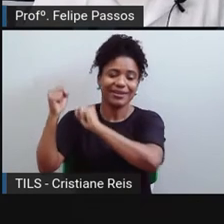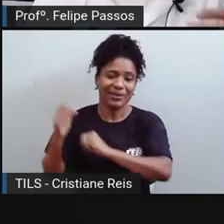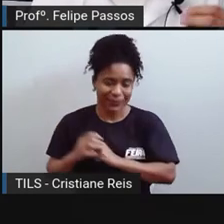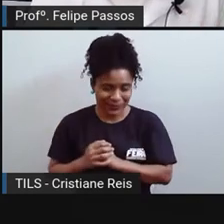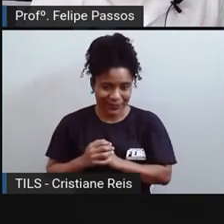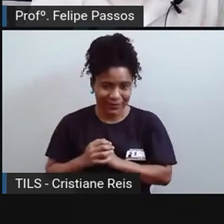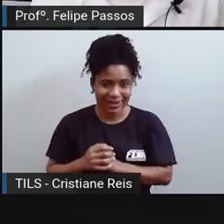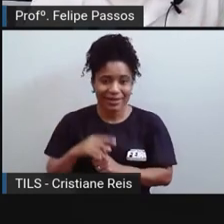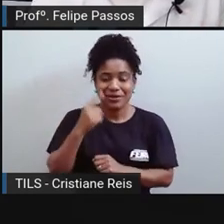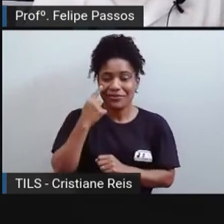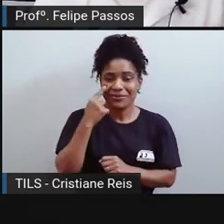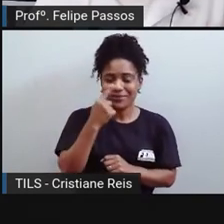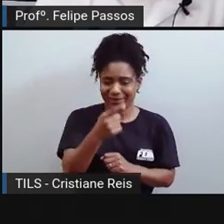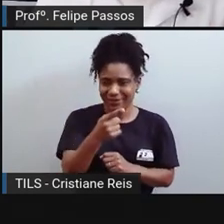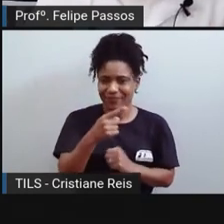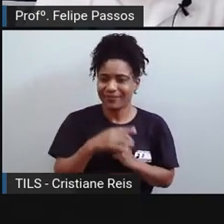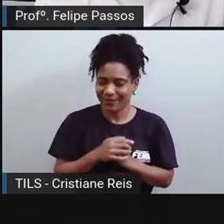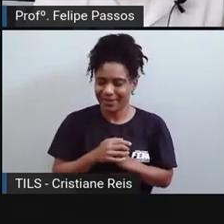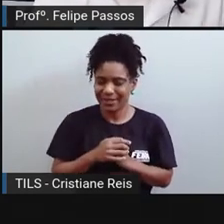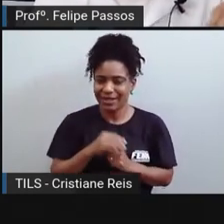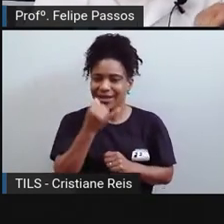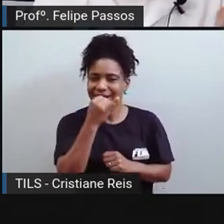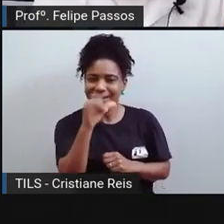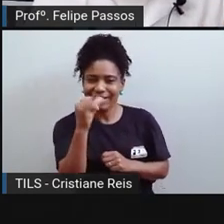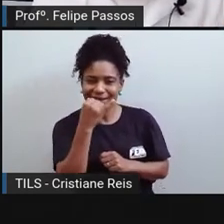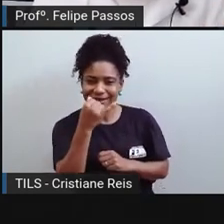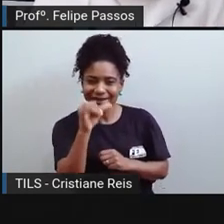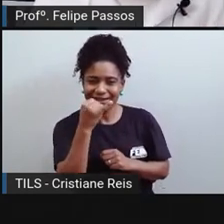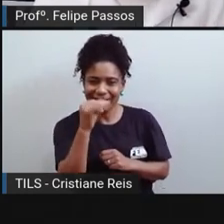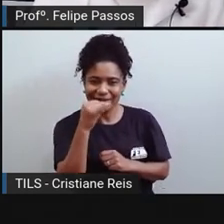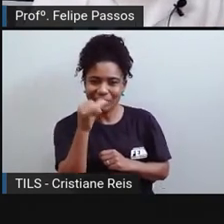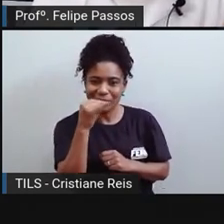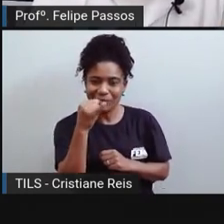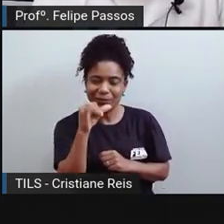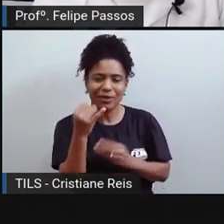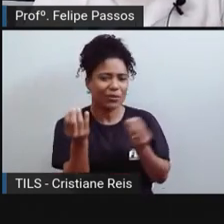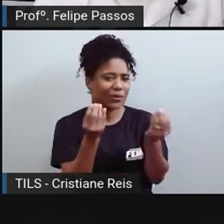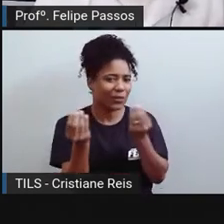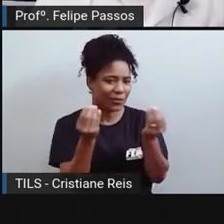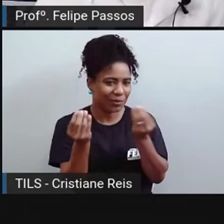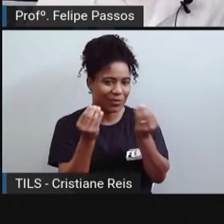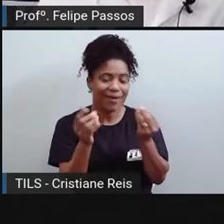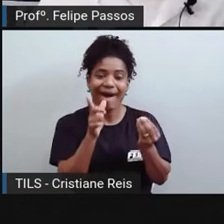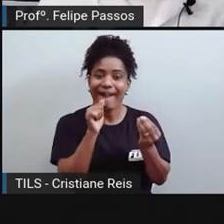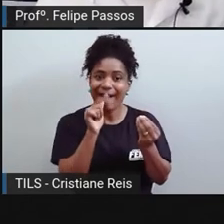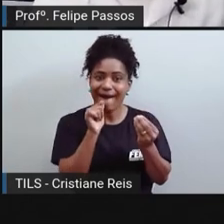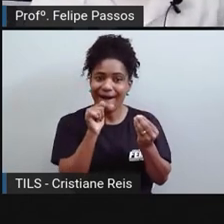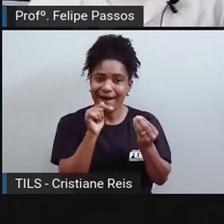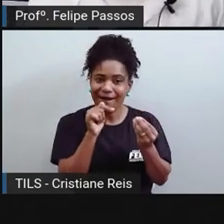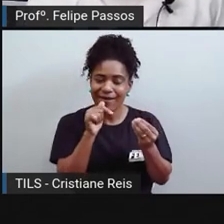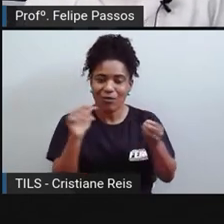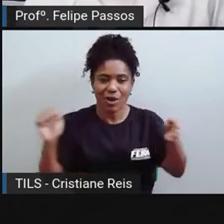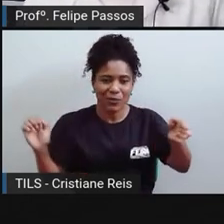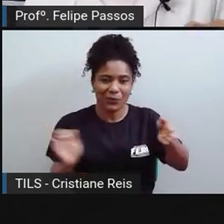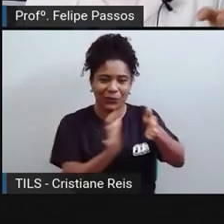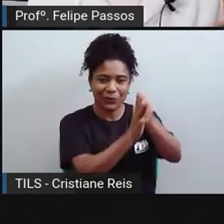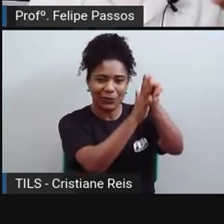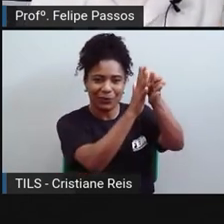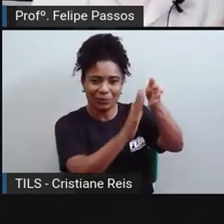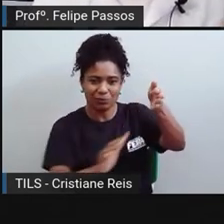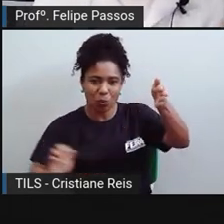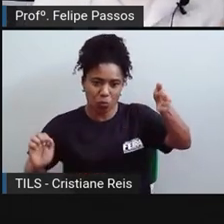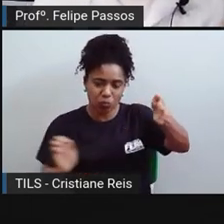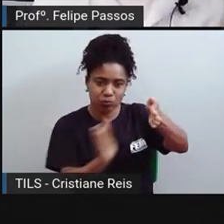é uma energia limpa. Por quê? Ela usa simplesmente o curso d'água e o movimento da água vai ser